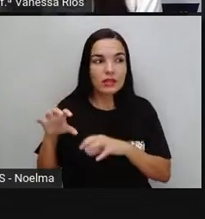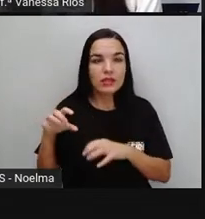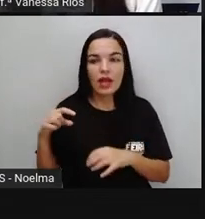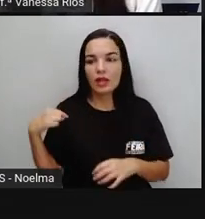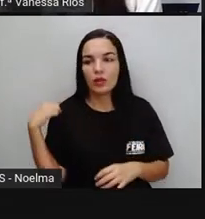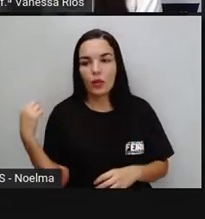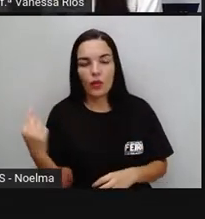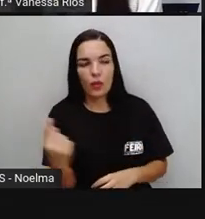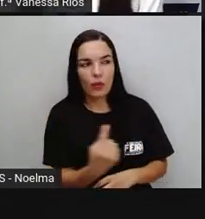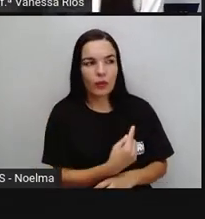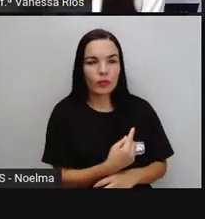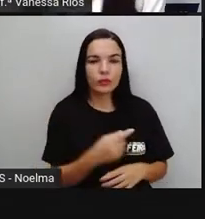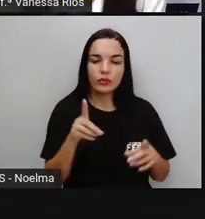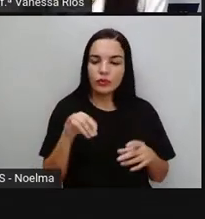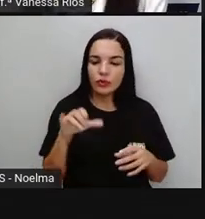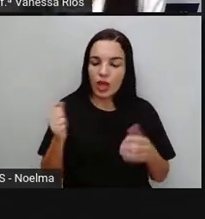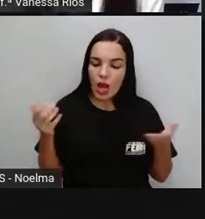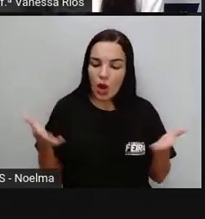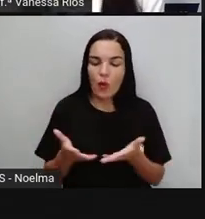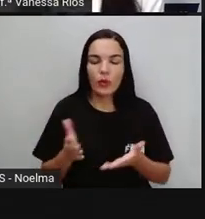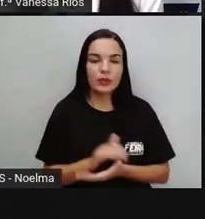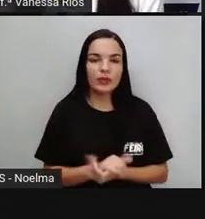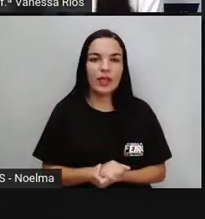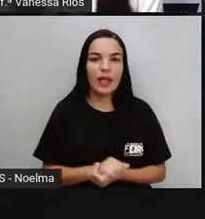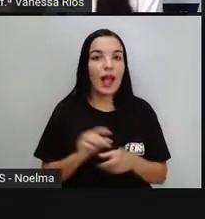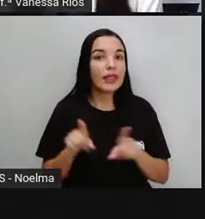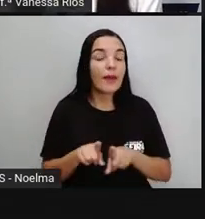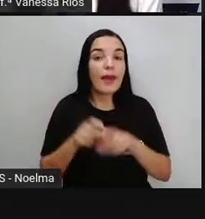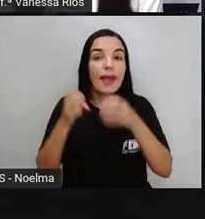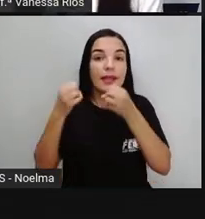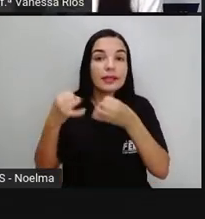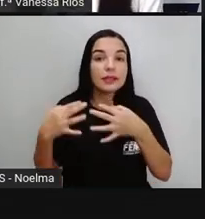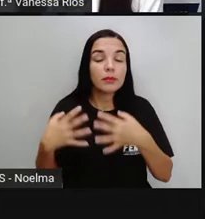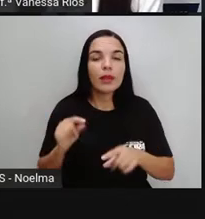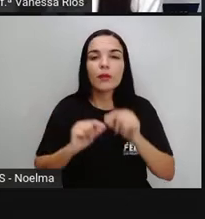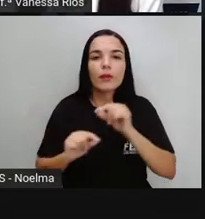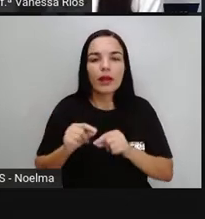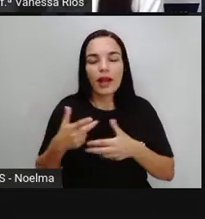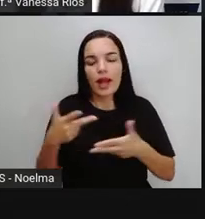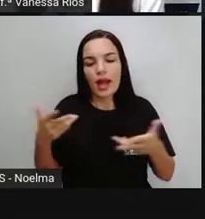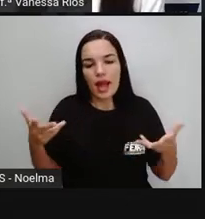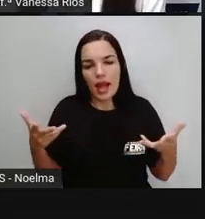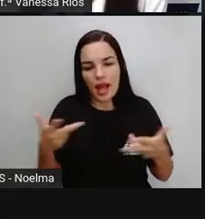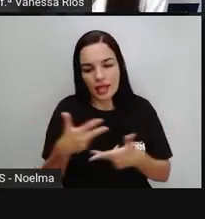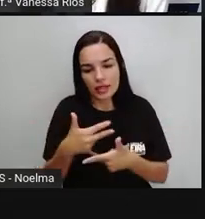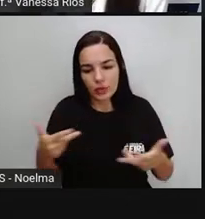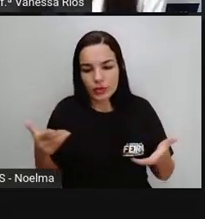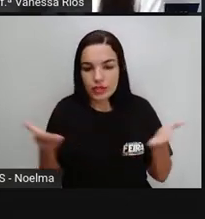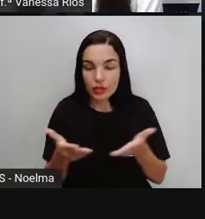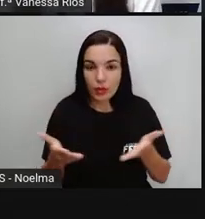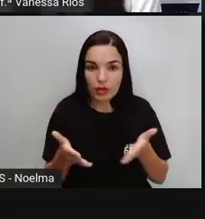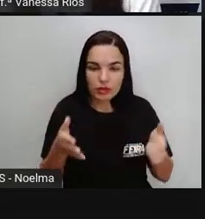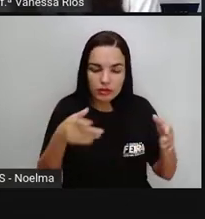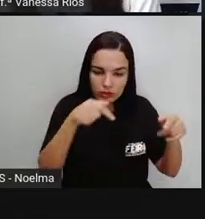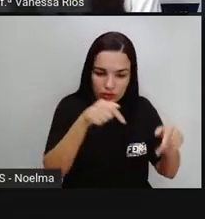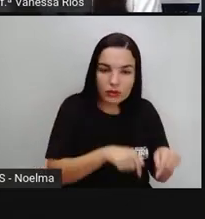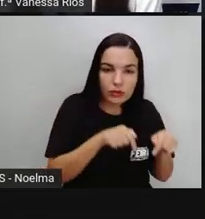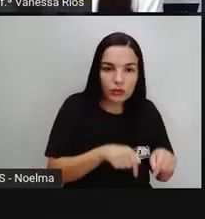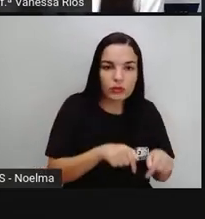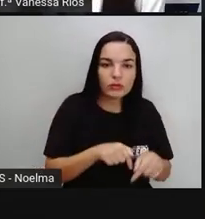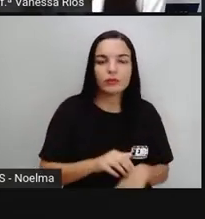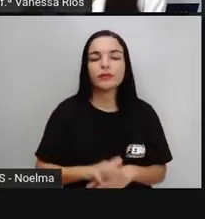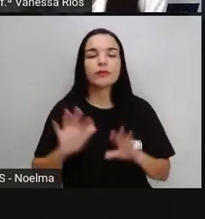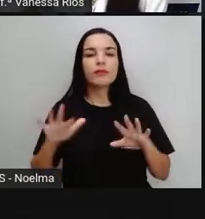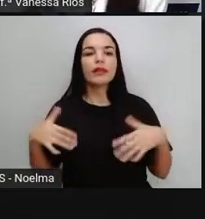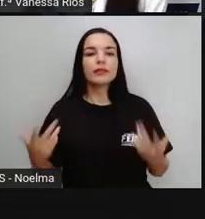e explica também aquilo que acontece nos dias atuais. Então, as memórias, as vivências,